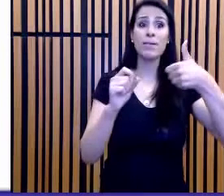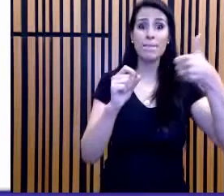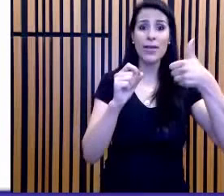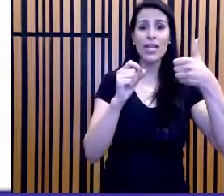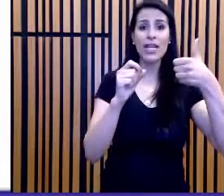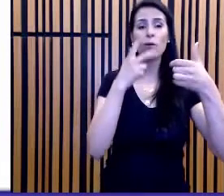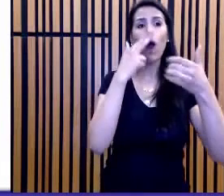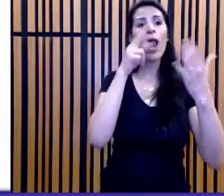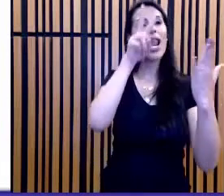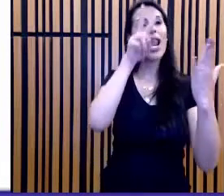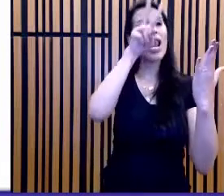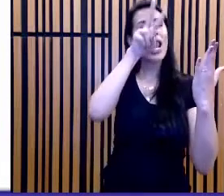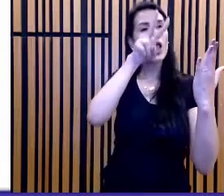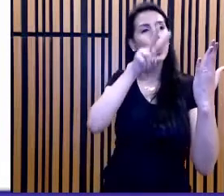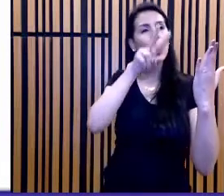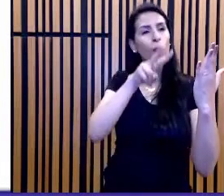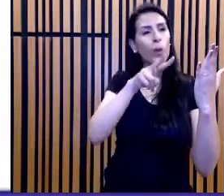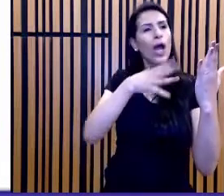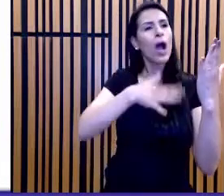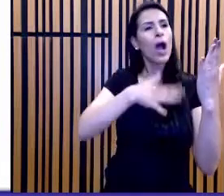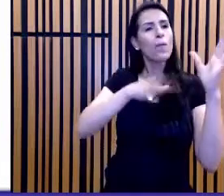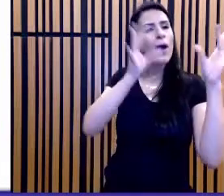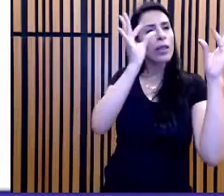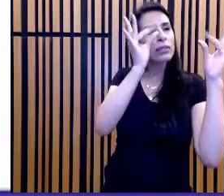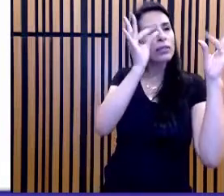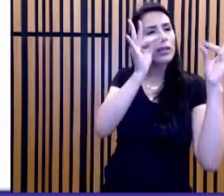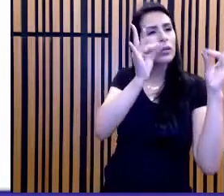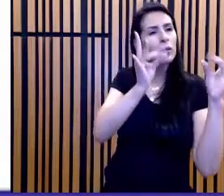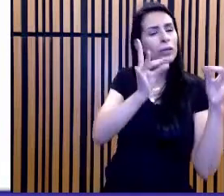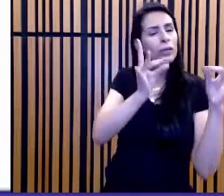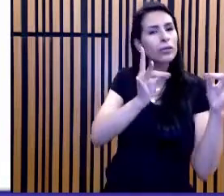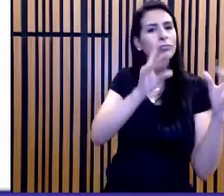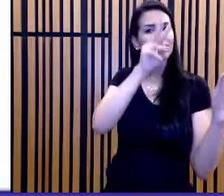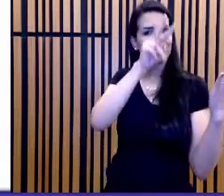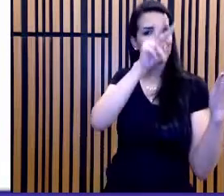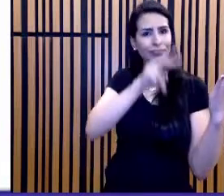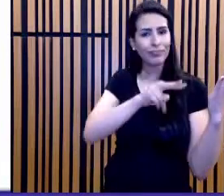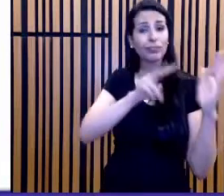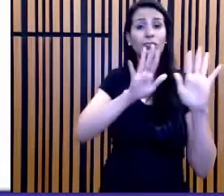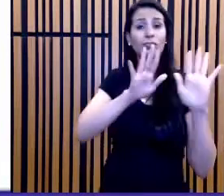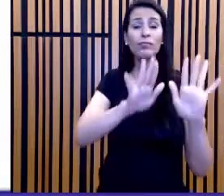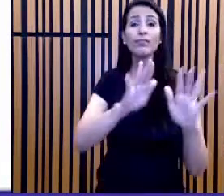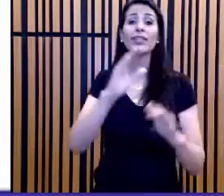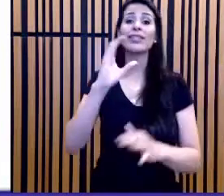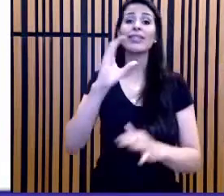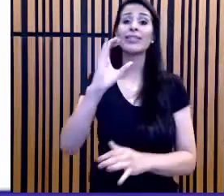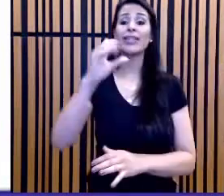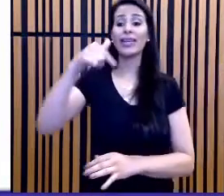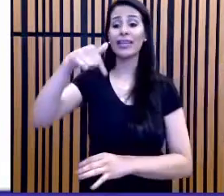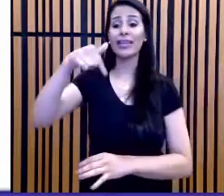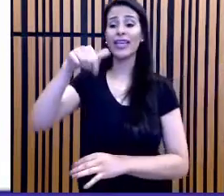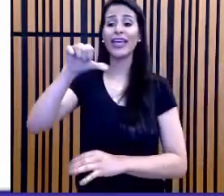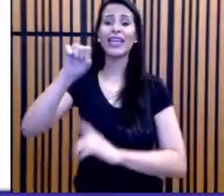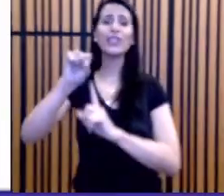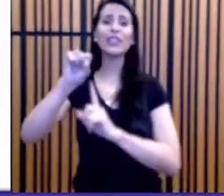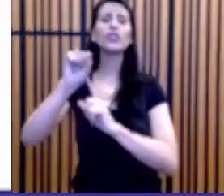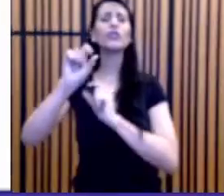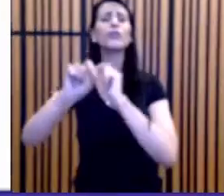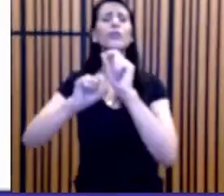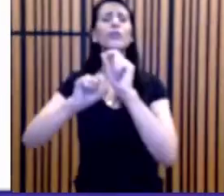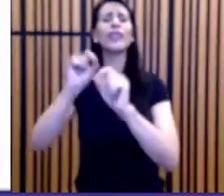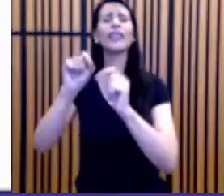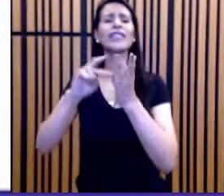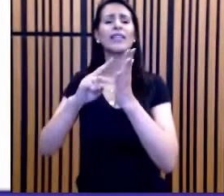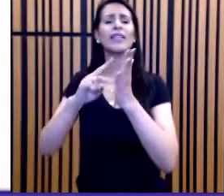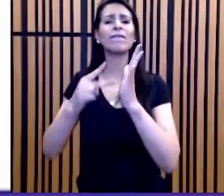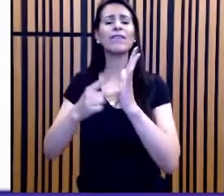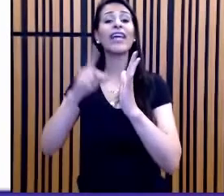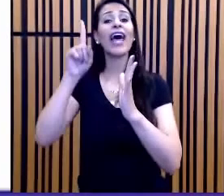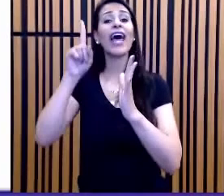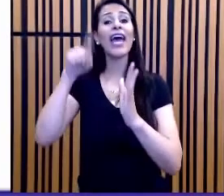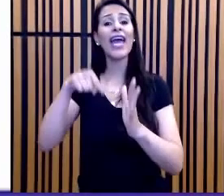quero que vocês também lembrem de CQS, que significa a coisa que eu quero saber.